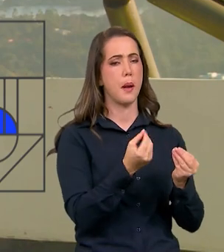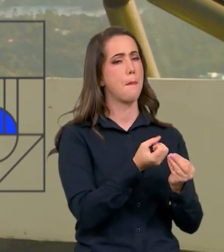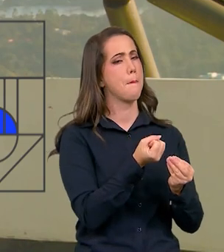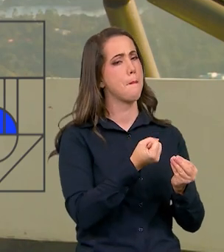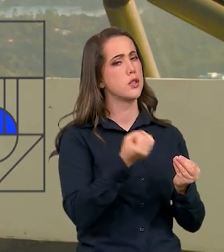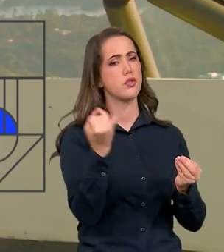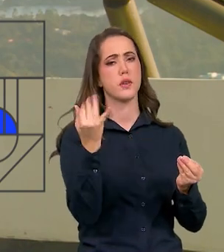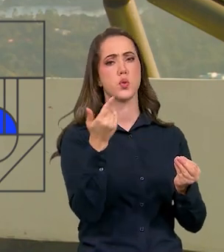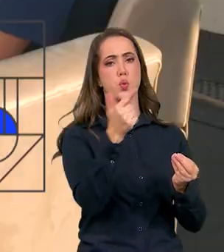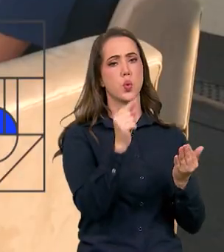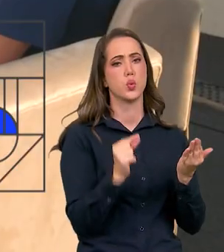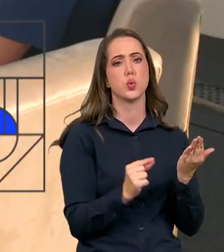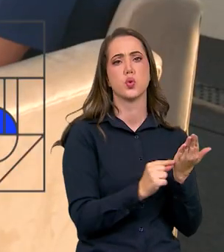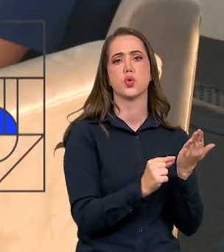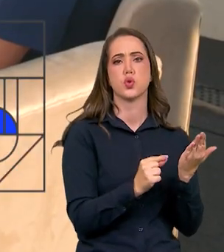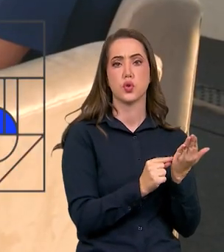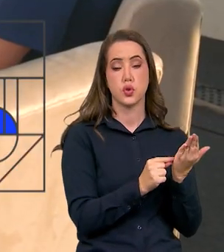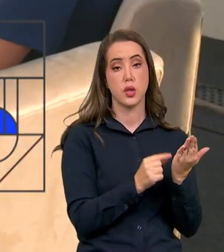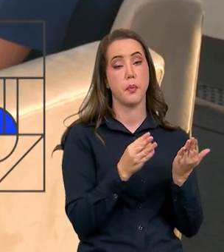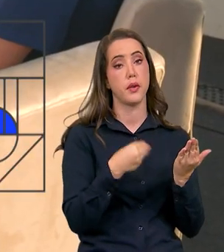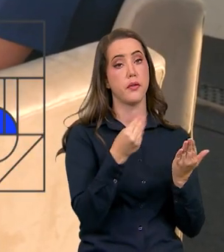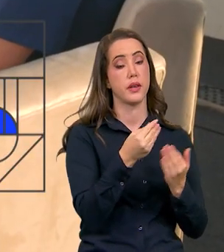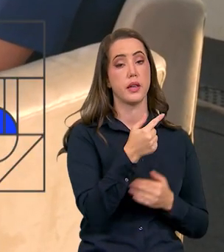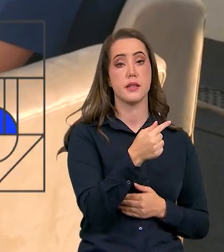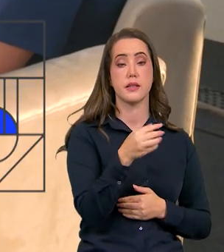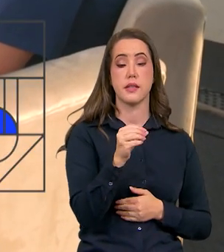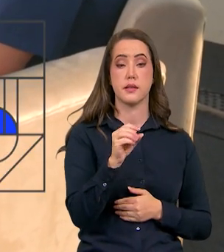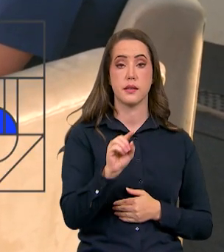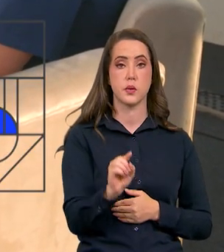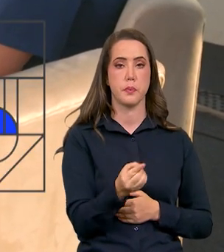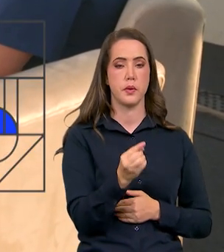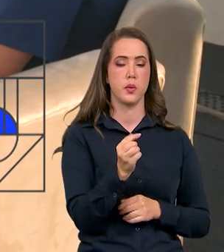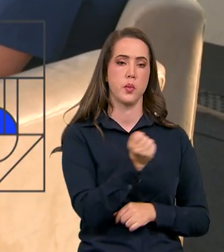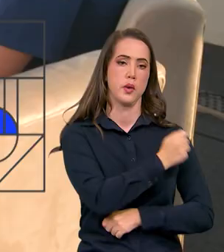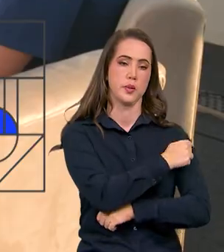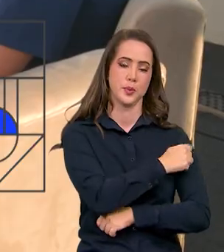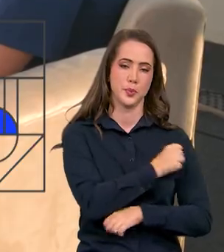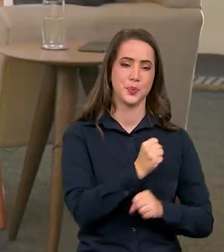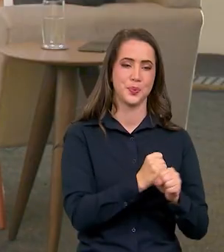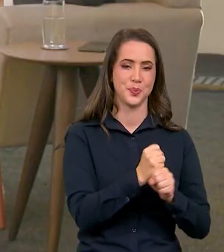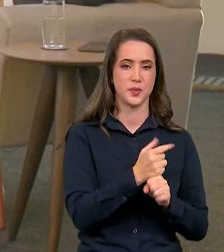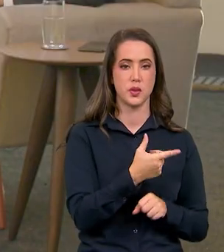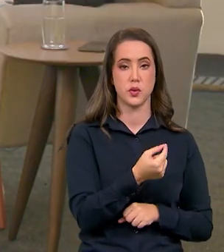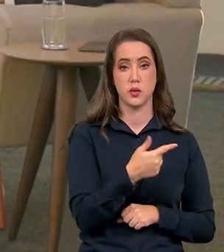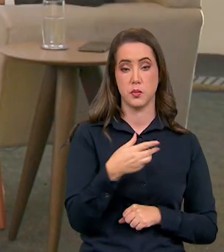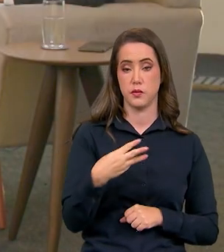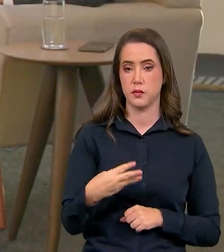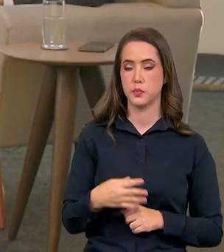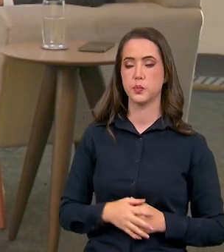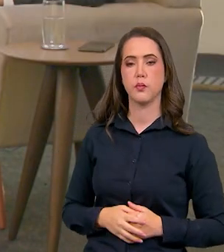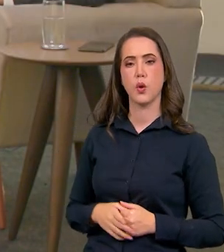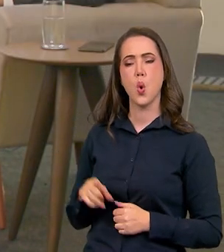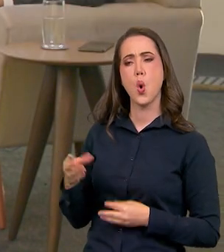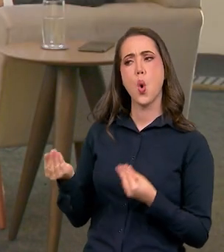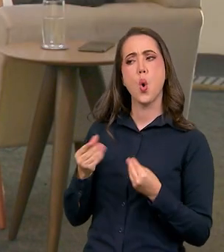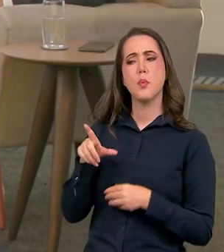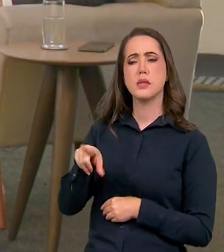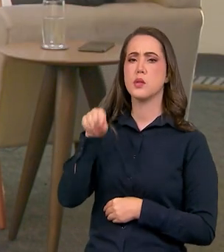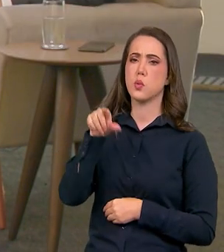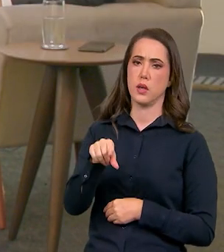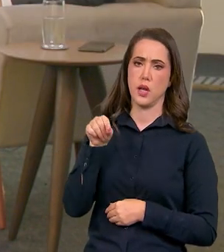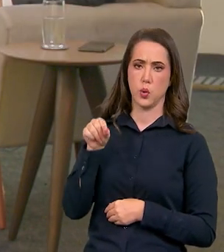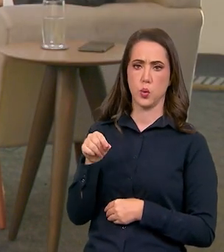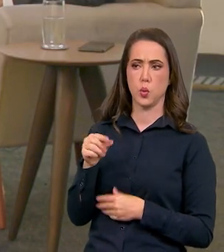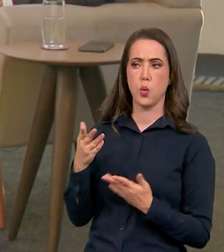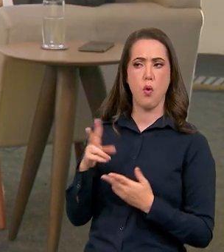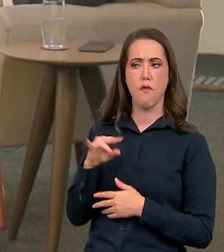significativa aí e atender cerca de 700 mil alunos durante o ano de 2023. E como que vocês estão selecionando